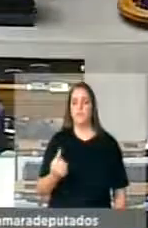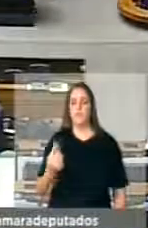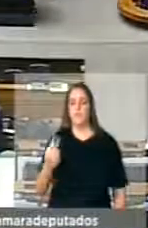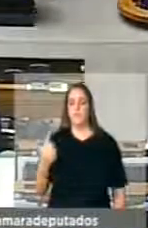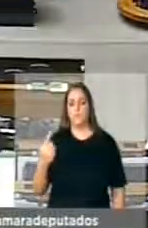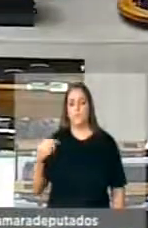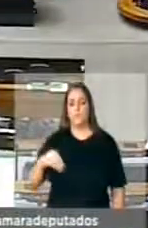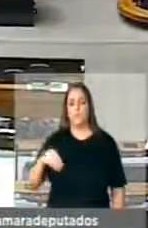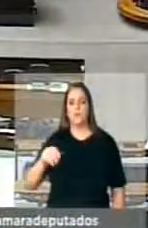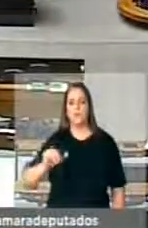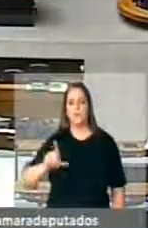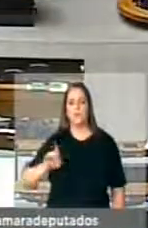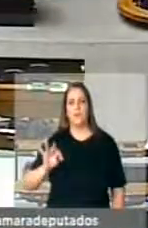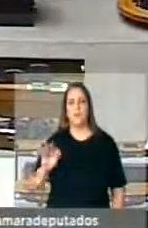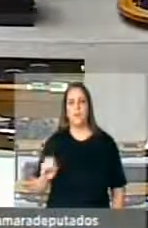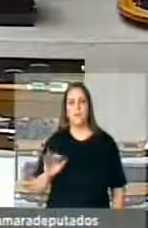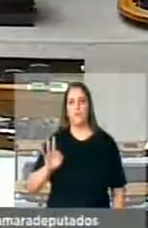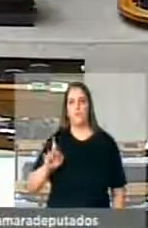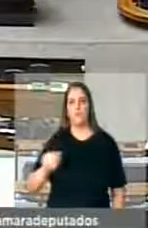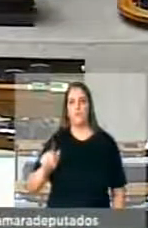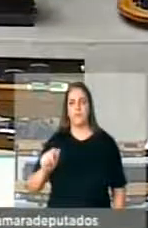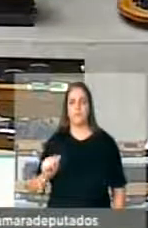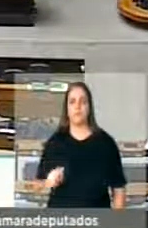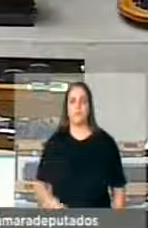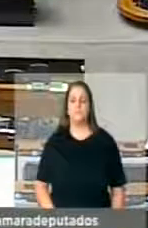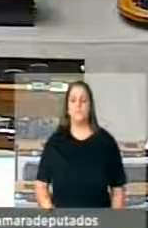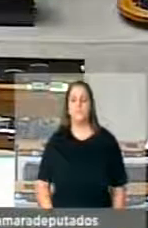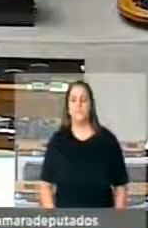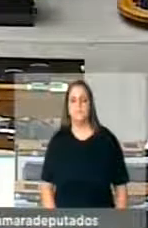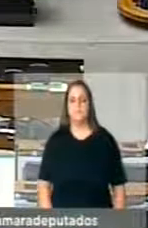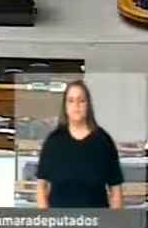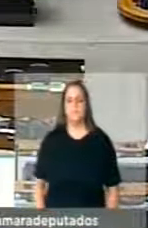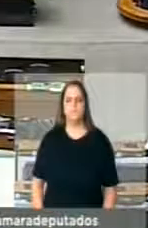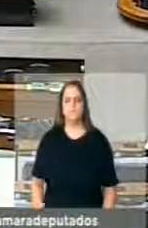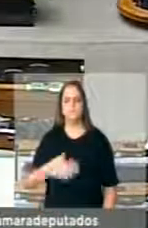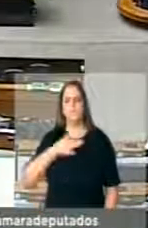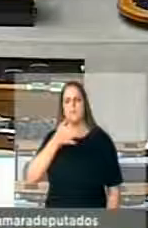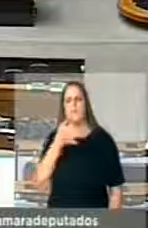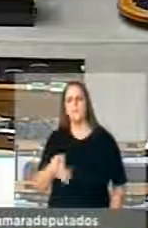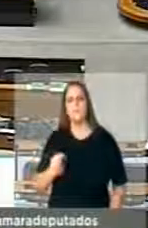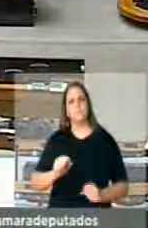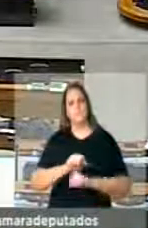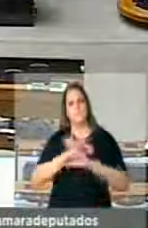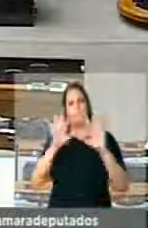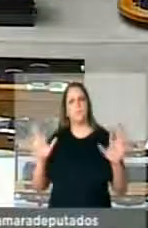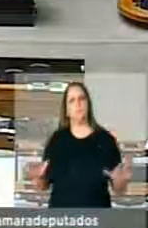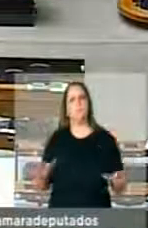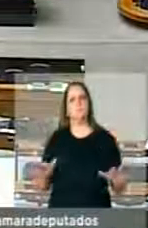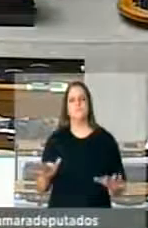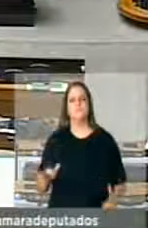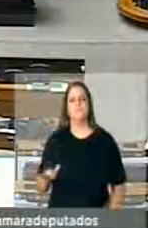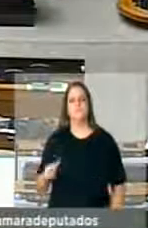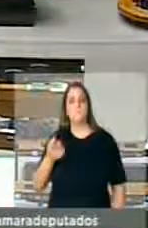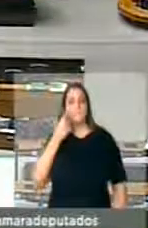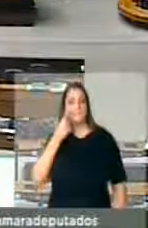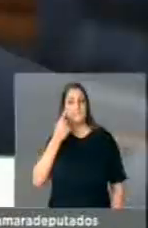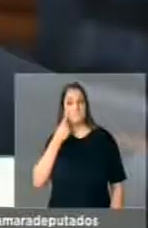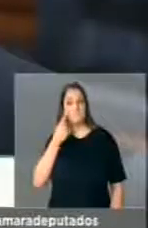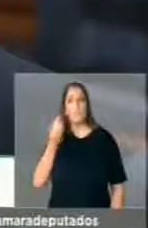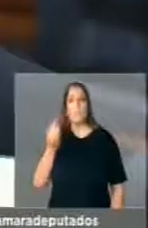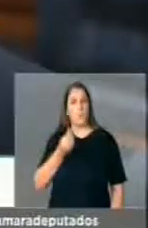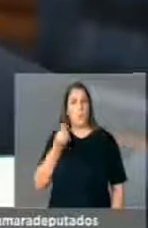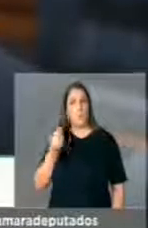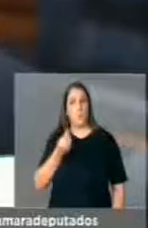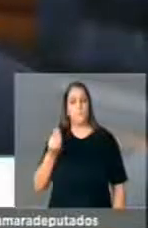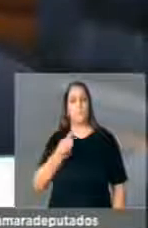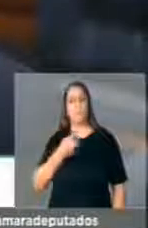Presidente, só para deixar minha posição muito clara e para que a sociedade brasileira veja o quanto o governo federal